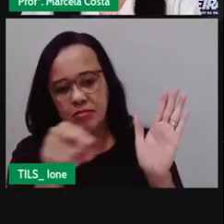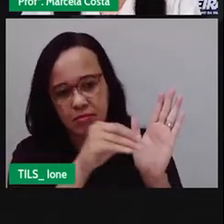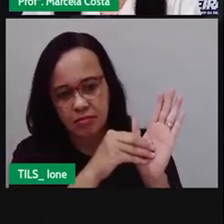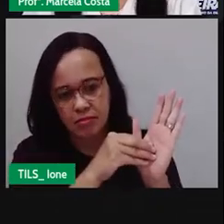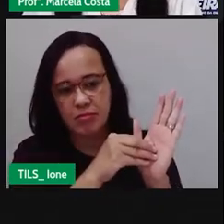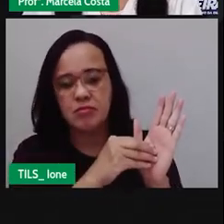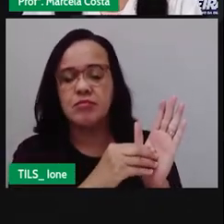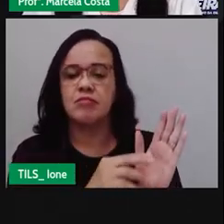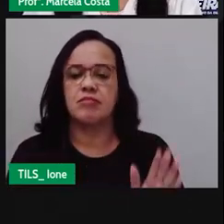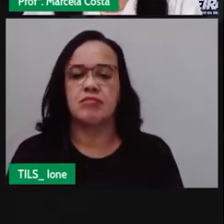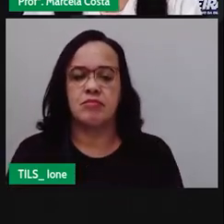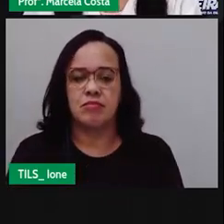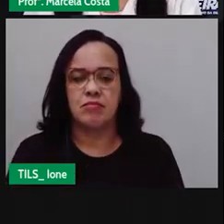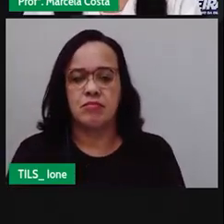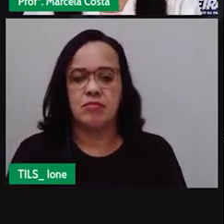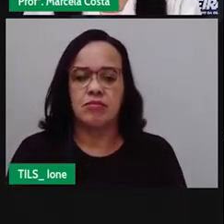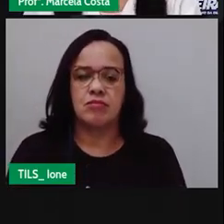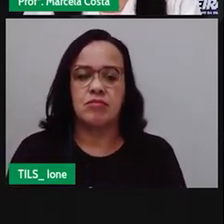Caminhoneiro.